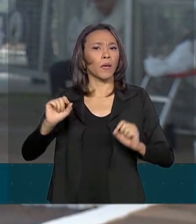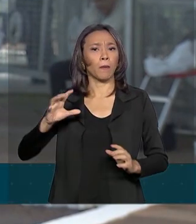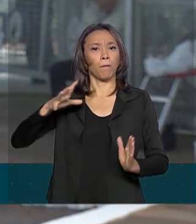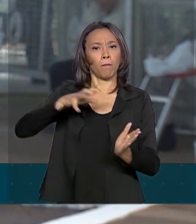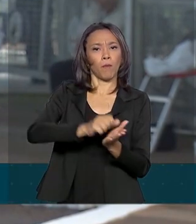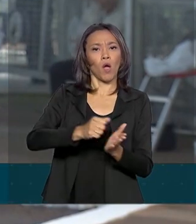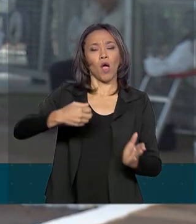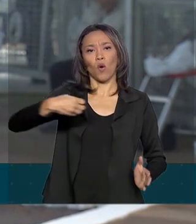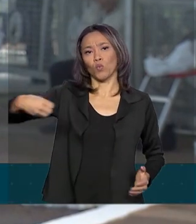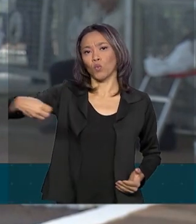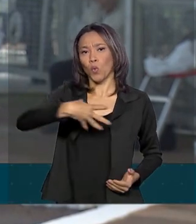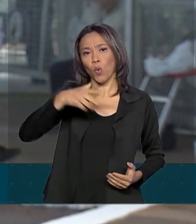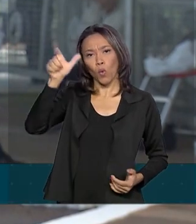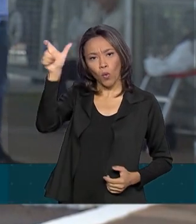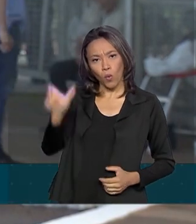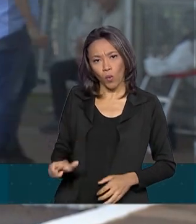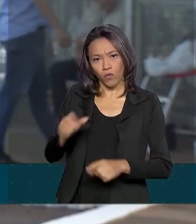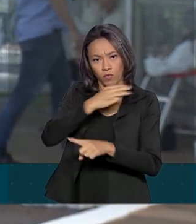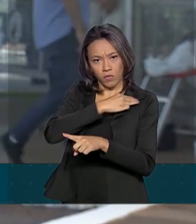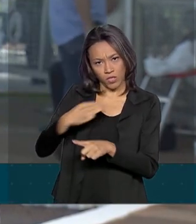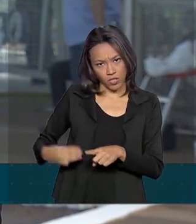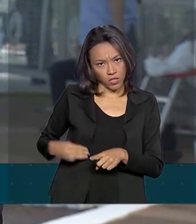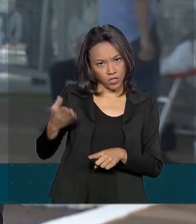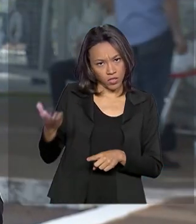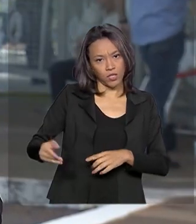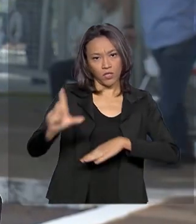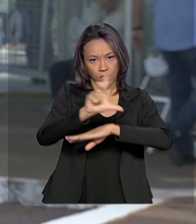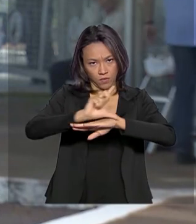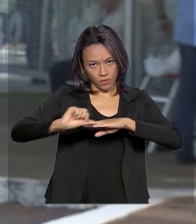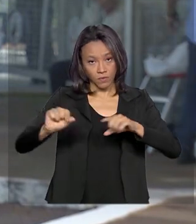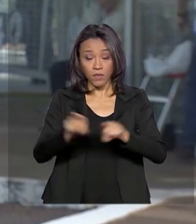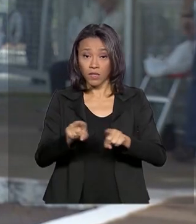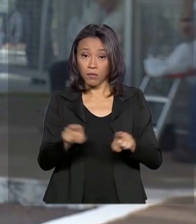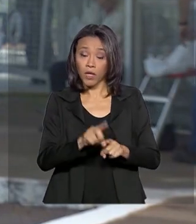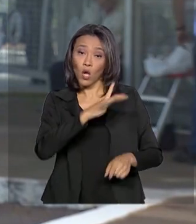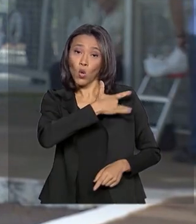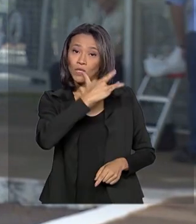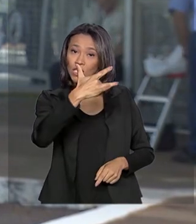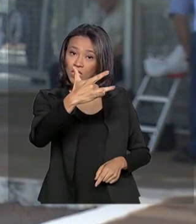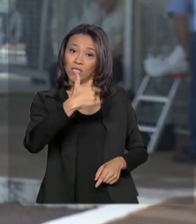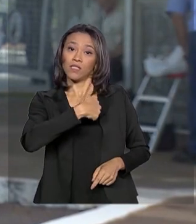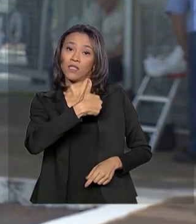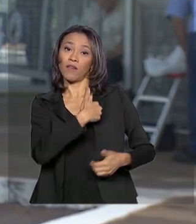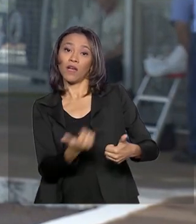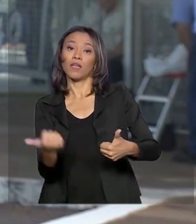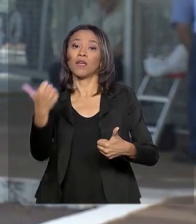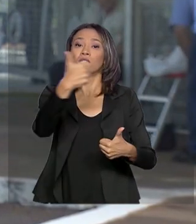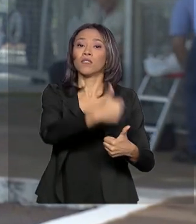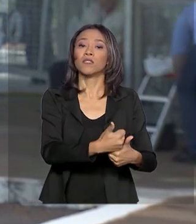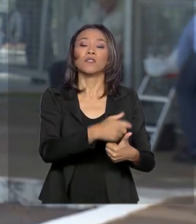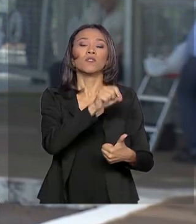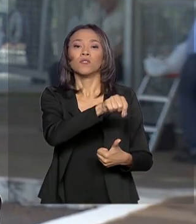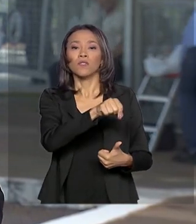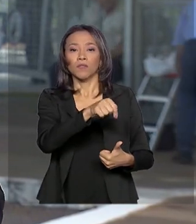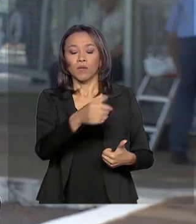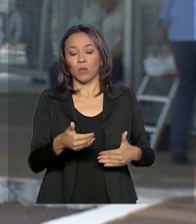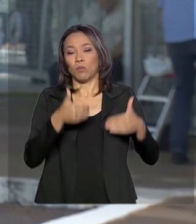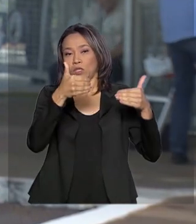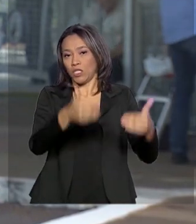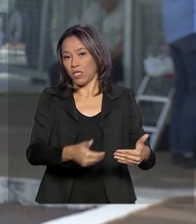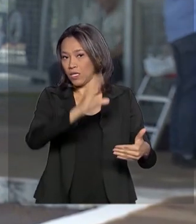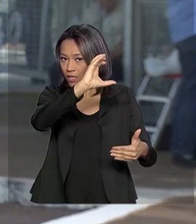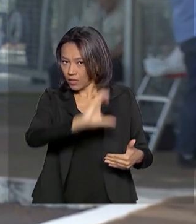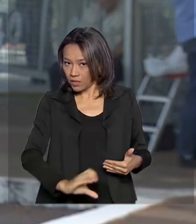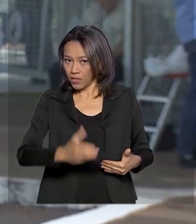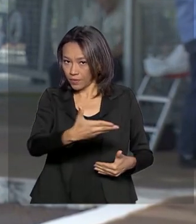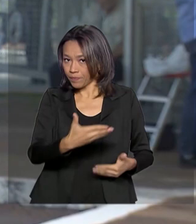ministro da Casa Civil, o general Braga Neto, e também ao Nix Lorenzoni, que deixará a Casa Civil para assumir o Ministério da Cidadania. Também